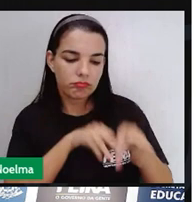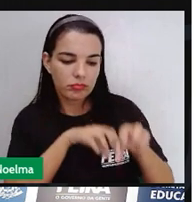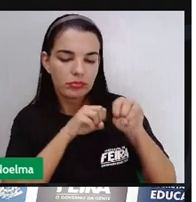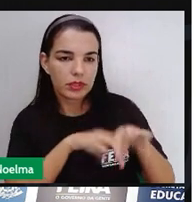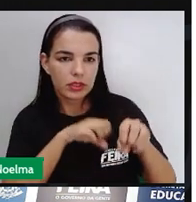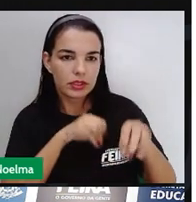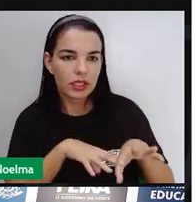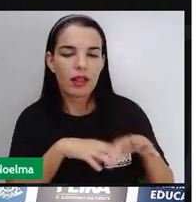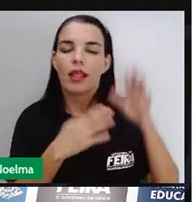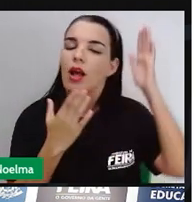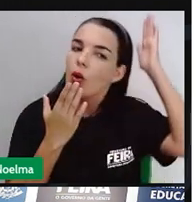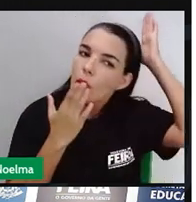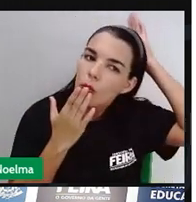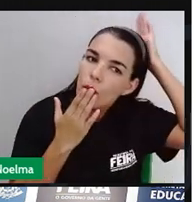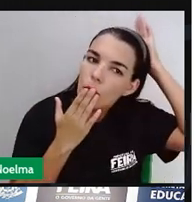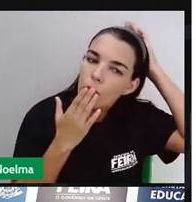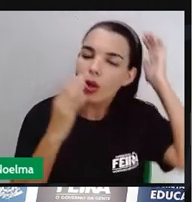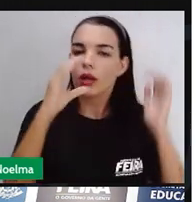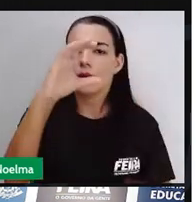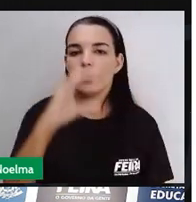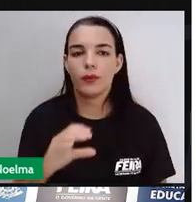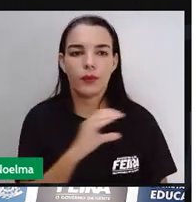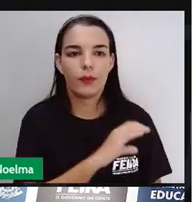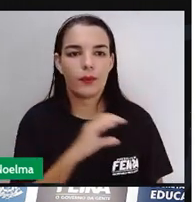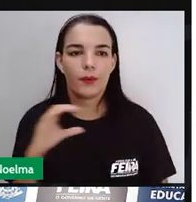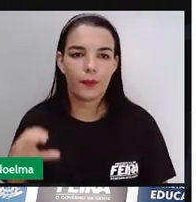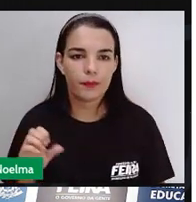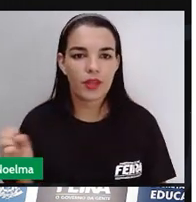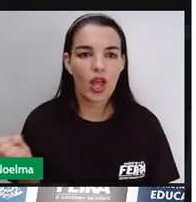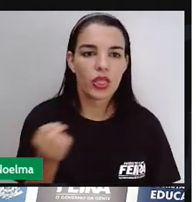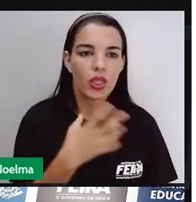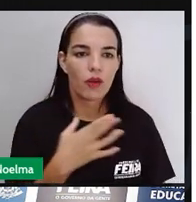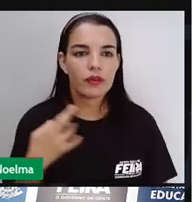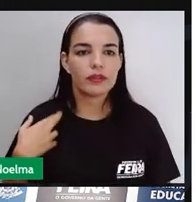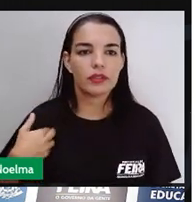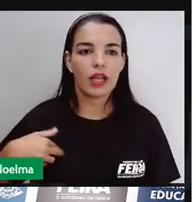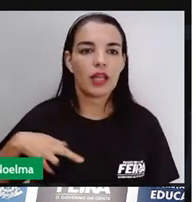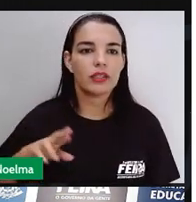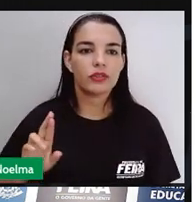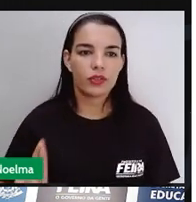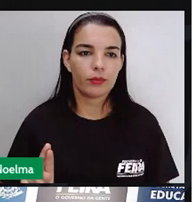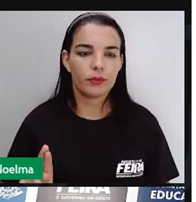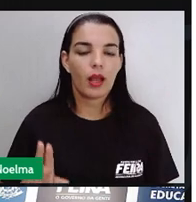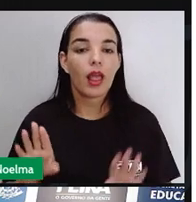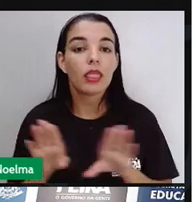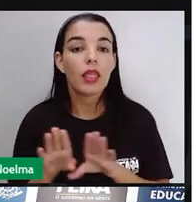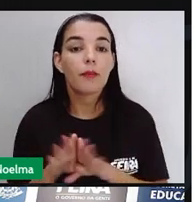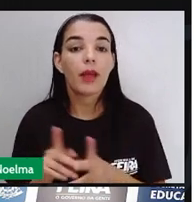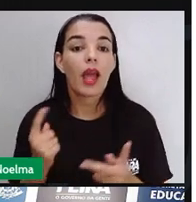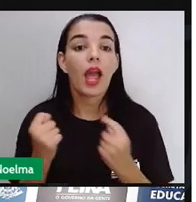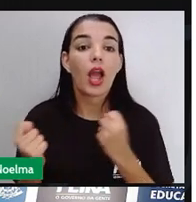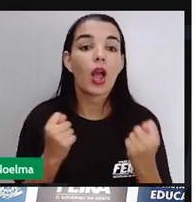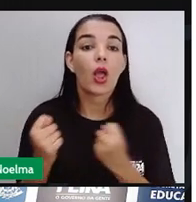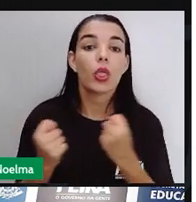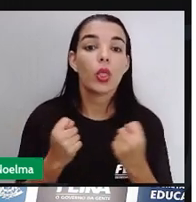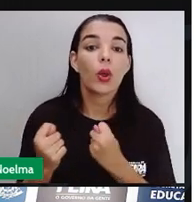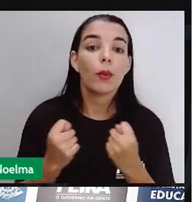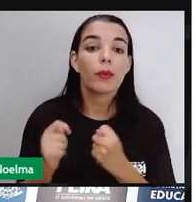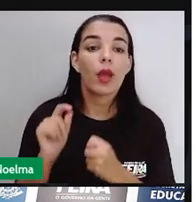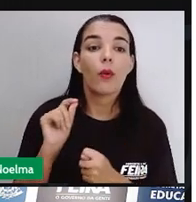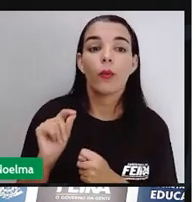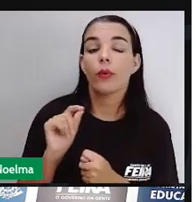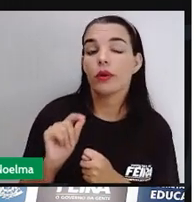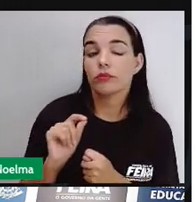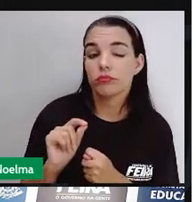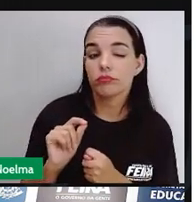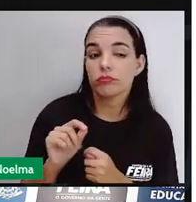catequizar os índios, trazendo uma nova religião. A economia também, a gente tem como exemplo aí, novo conceito